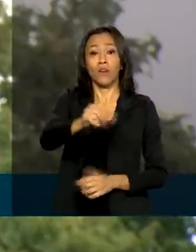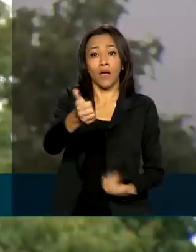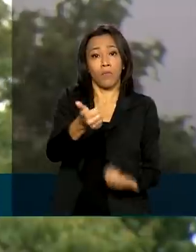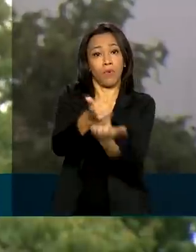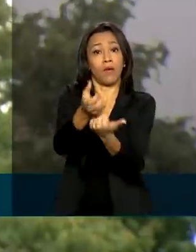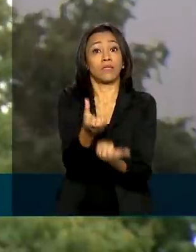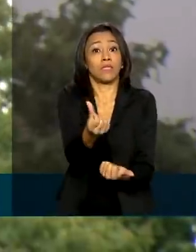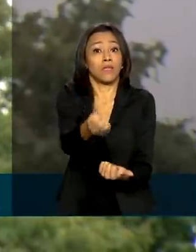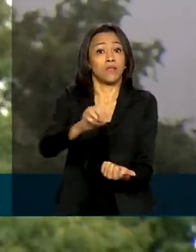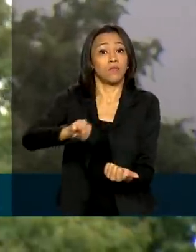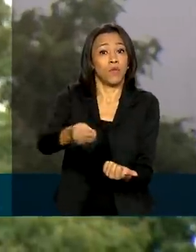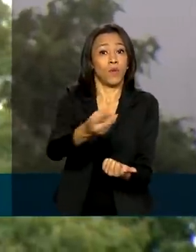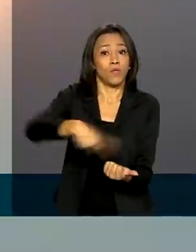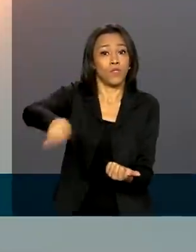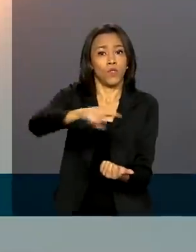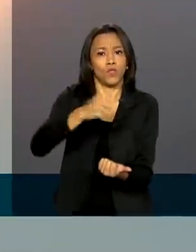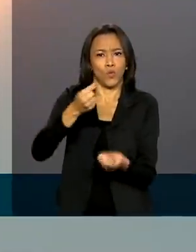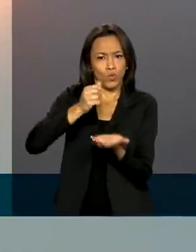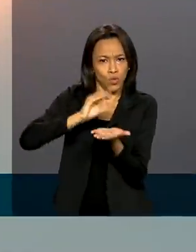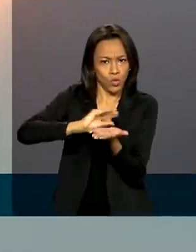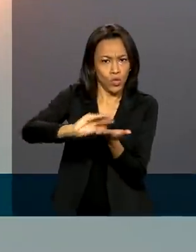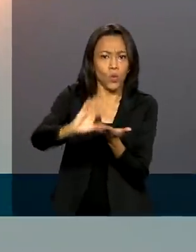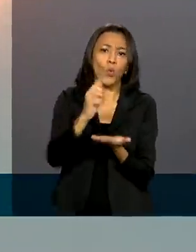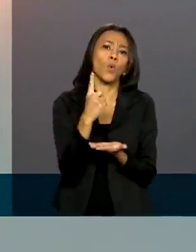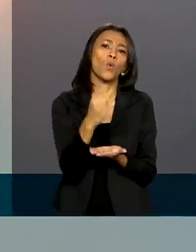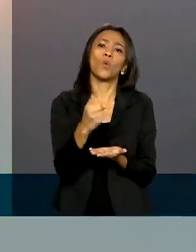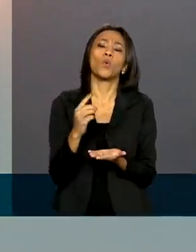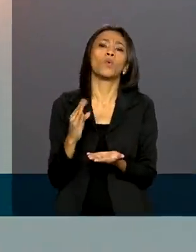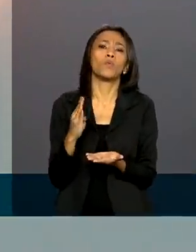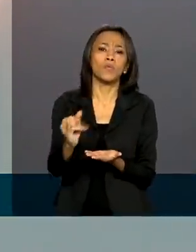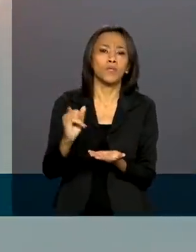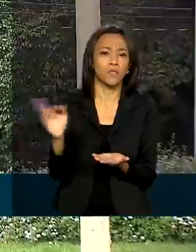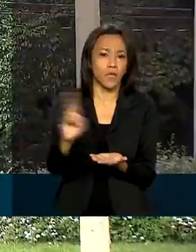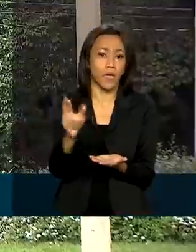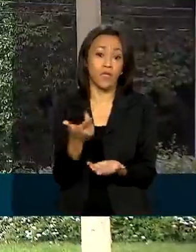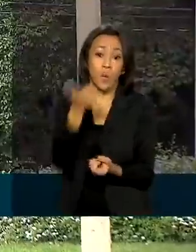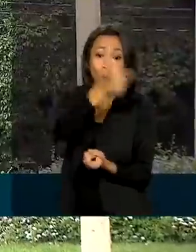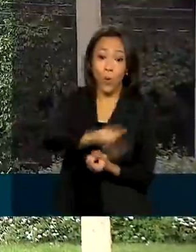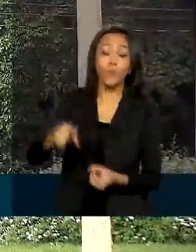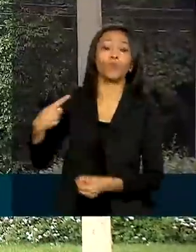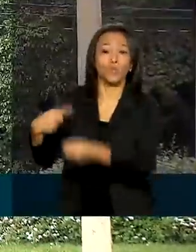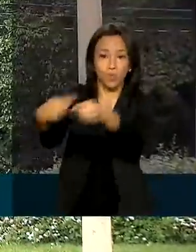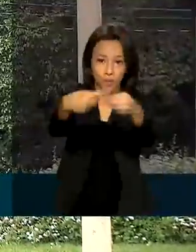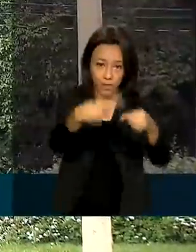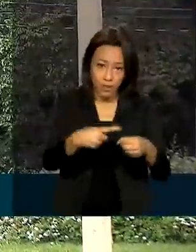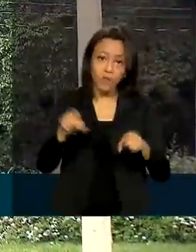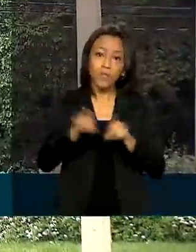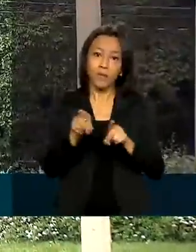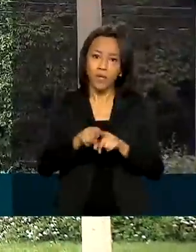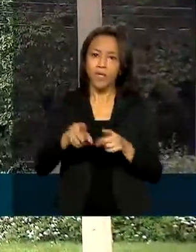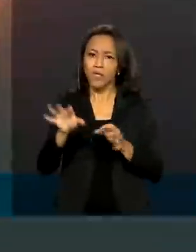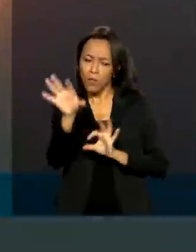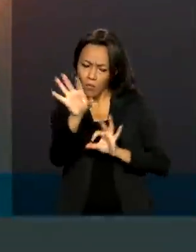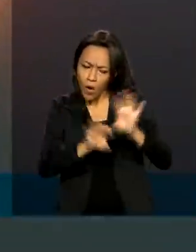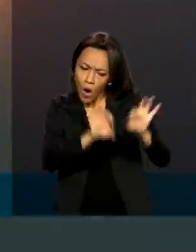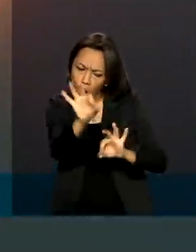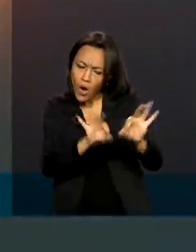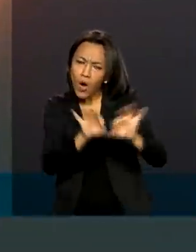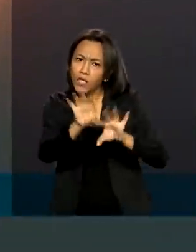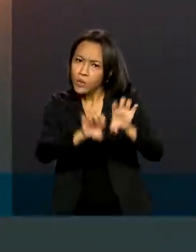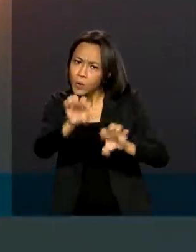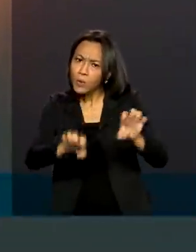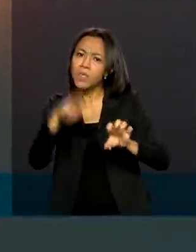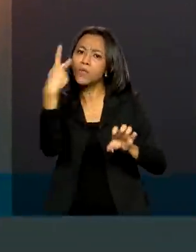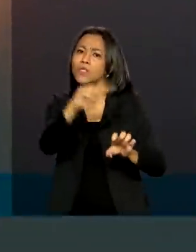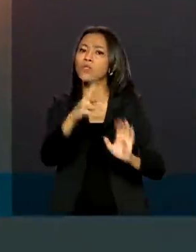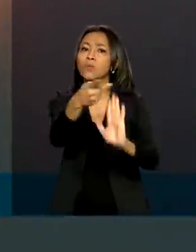com investimentos de um bilhão de reais. Outros 46 municípios também estão estruturando projetos para conceder